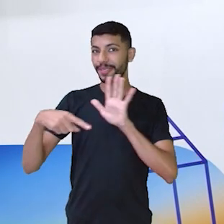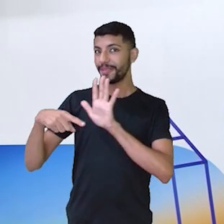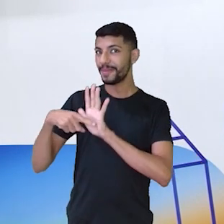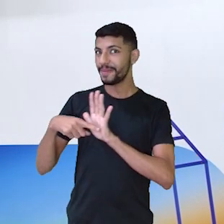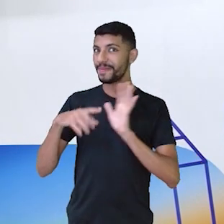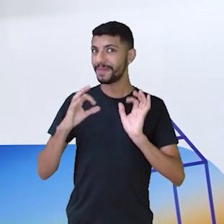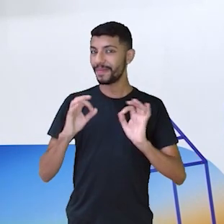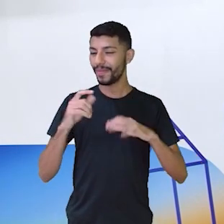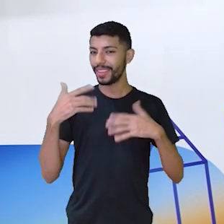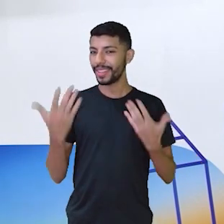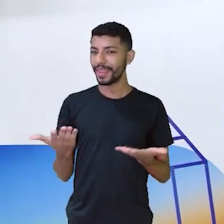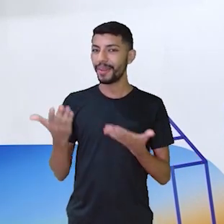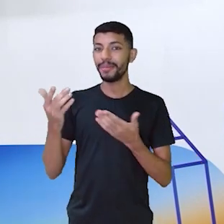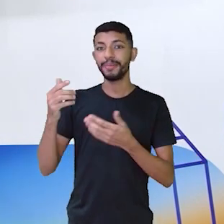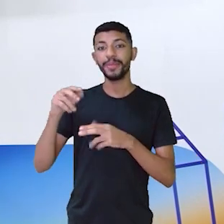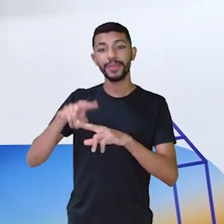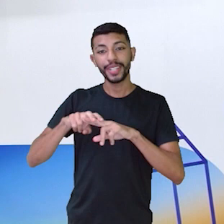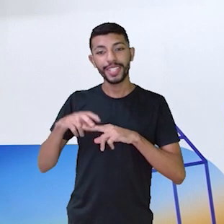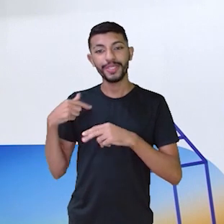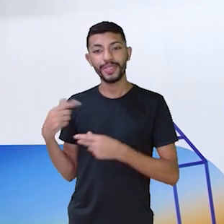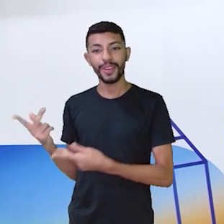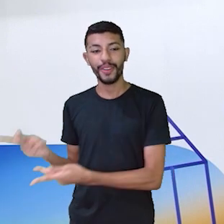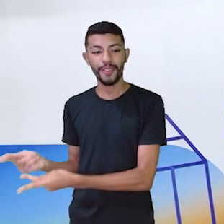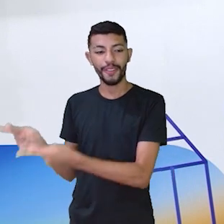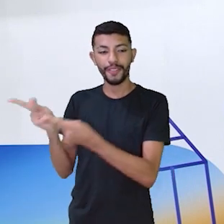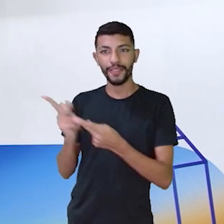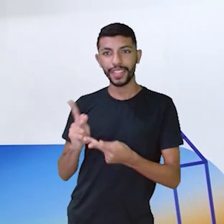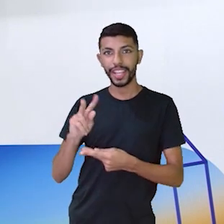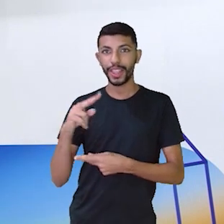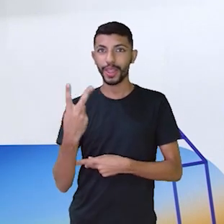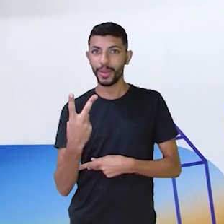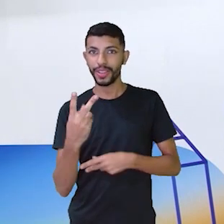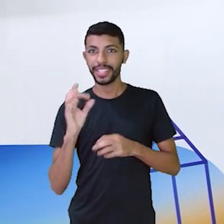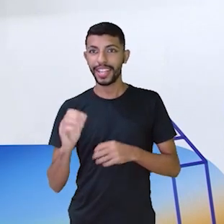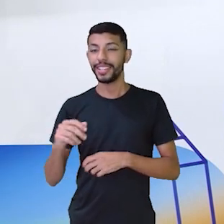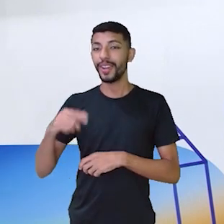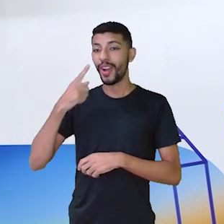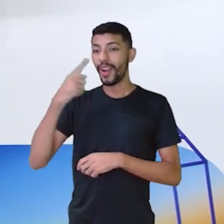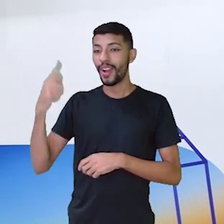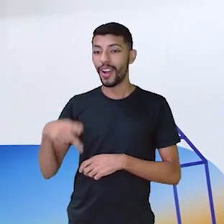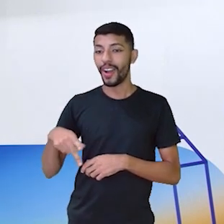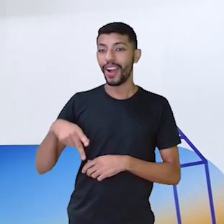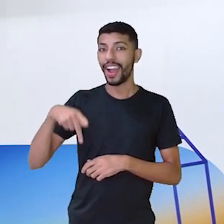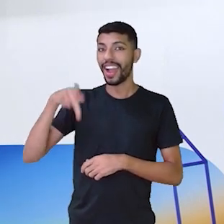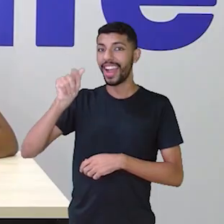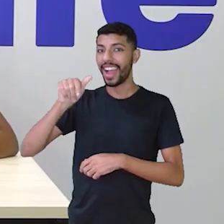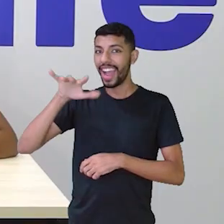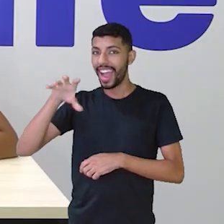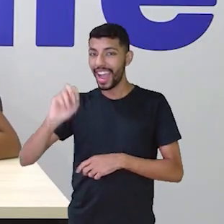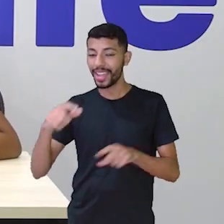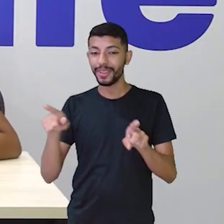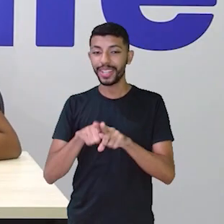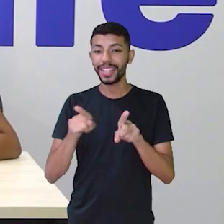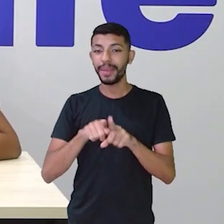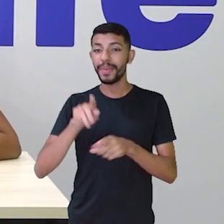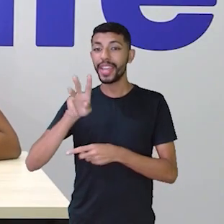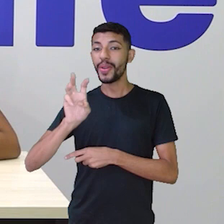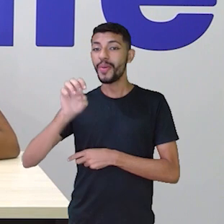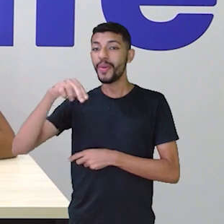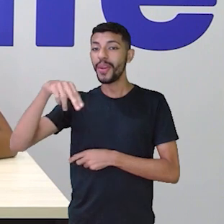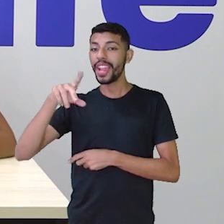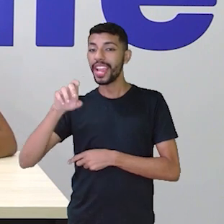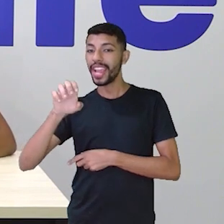Para isso, eu trouxe dois convidados especiais, Caio e Wendel, que são da escola Orlando